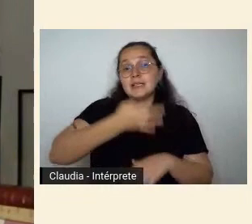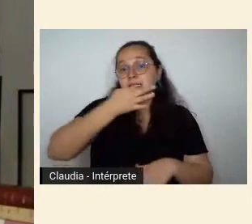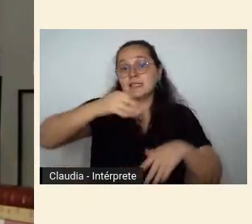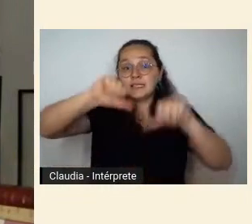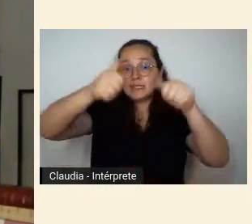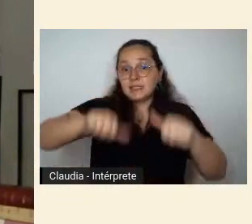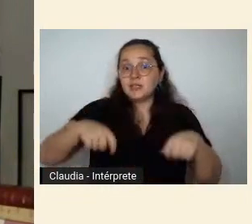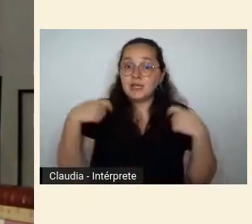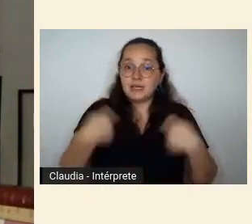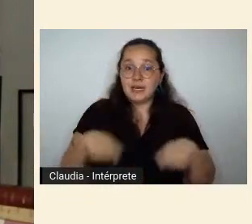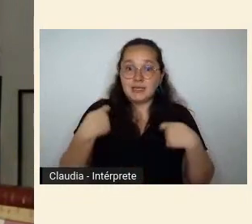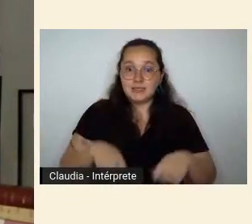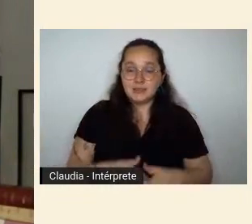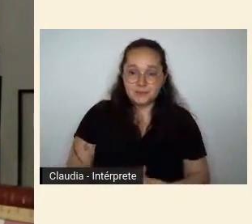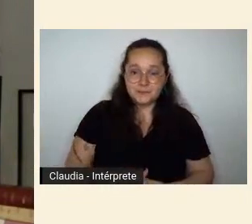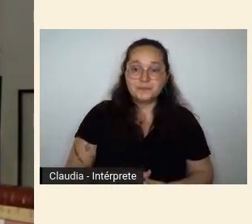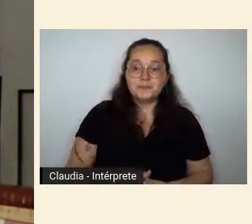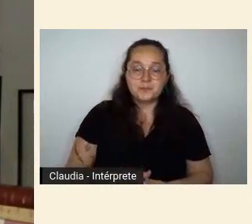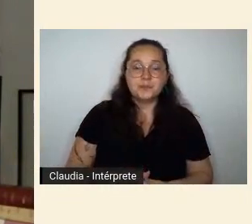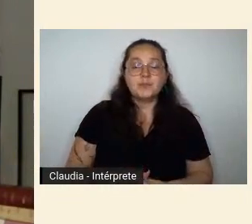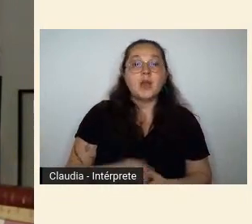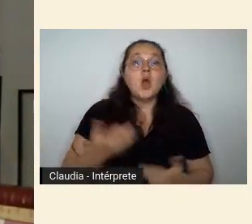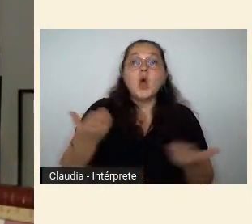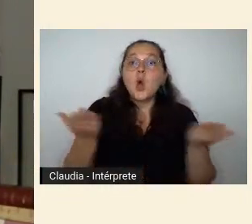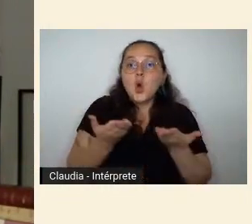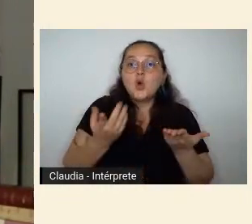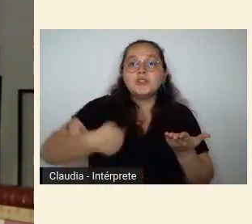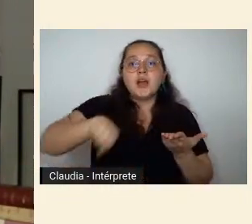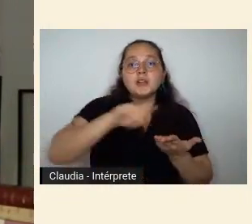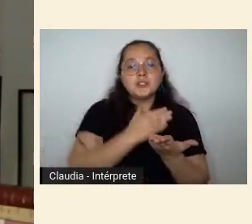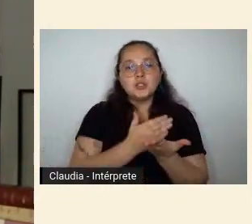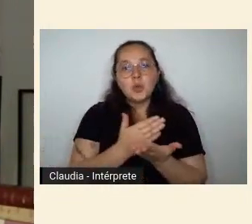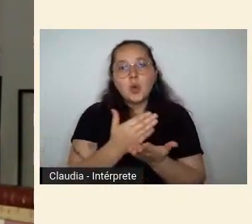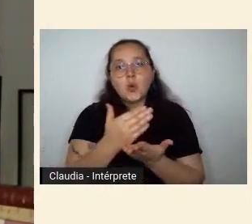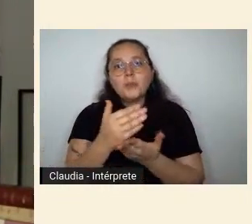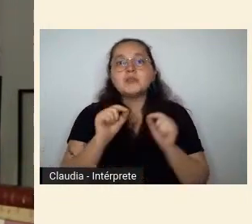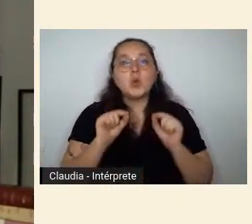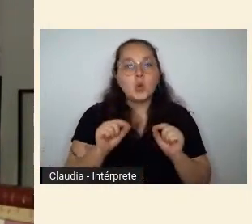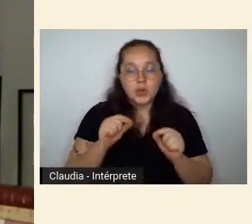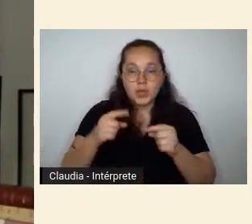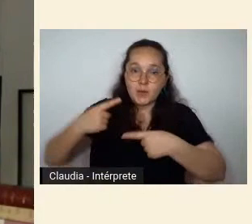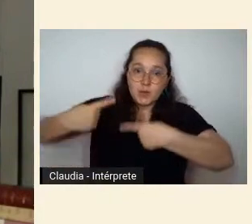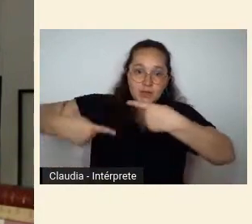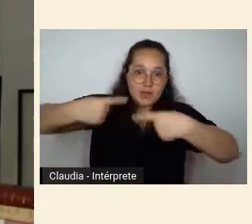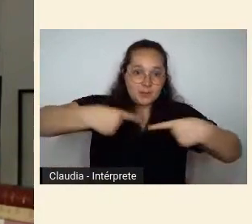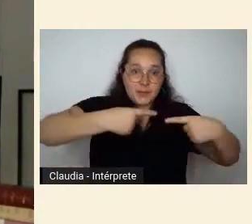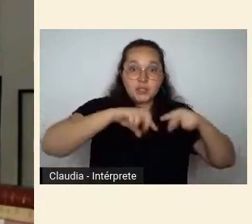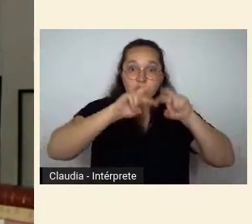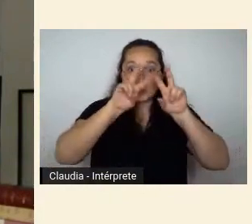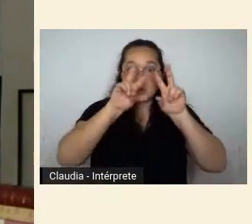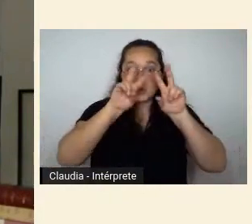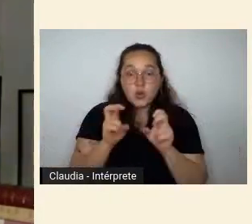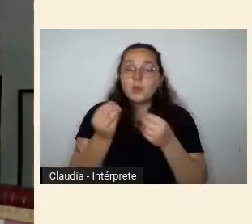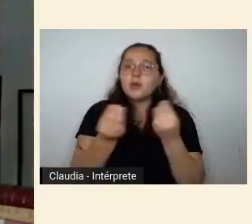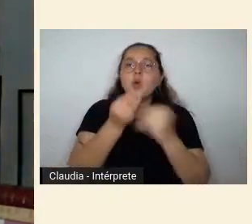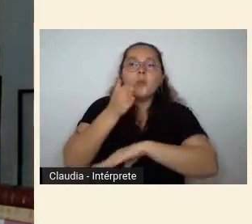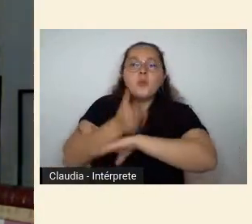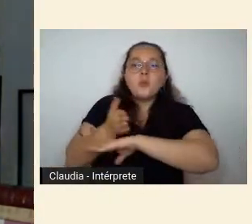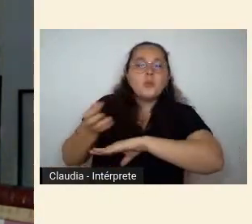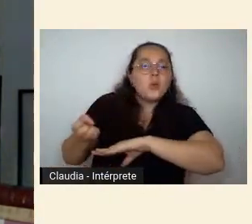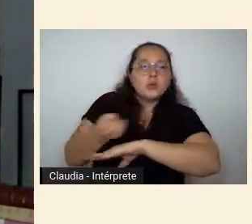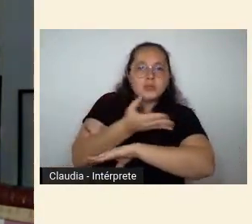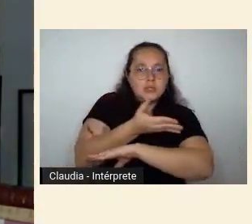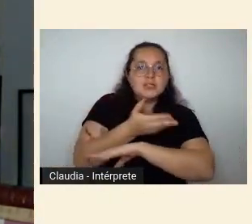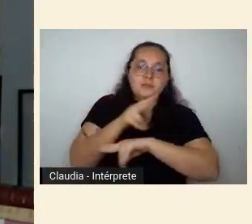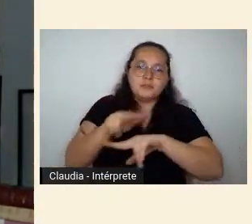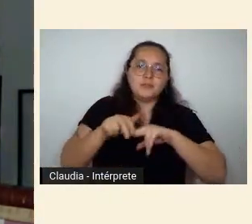talvez o que estejamos iniciando hoje vai além de um debate sobre a imensa sombra que o modernismo paulistano decorrente da semana de arte